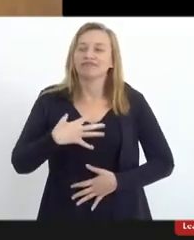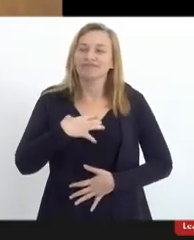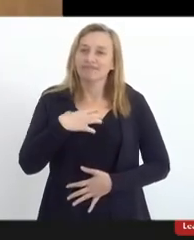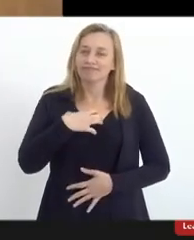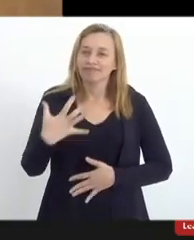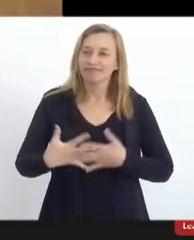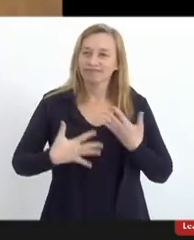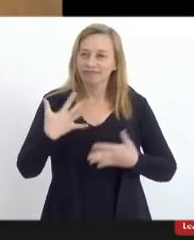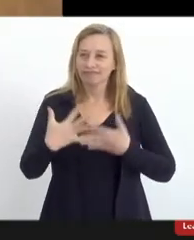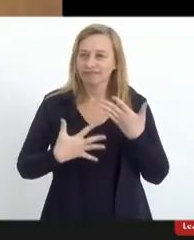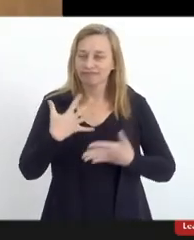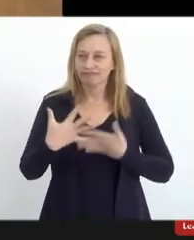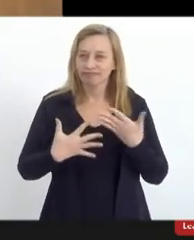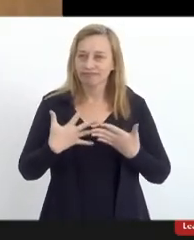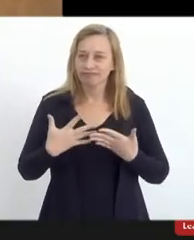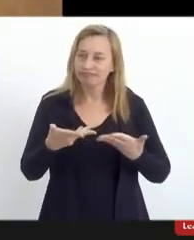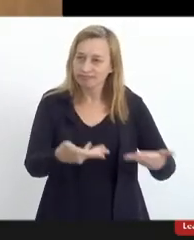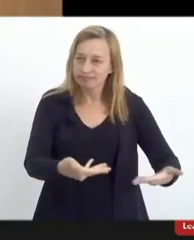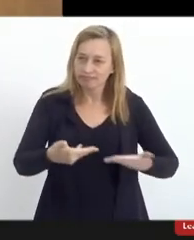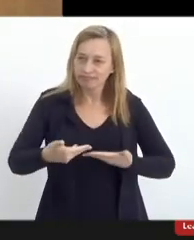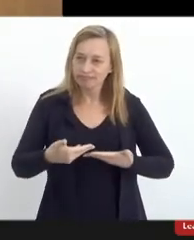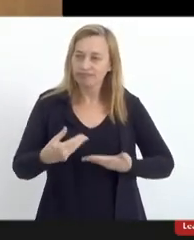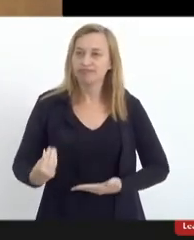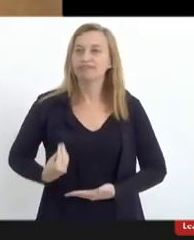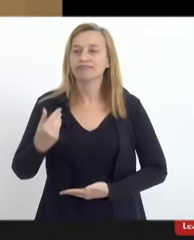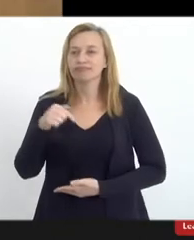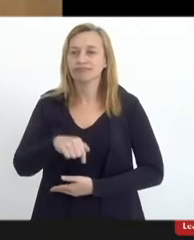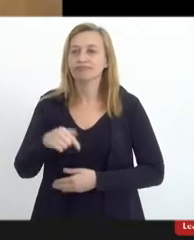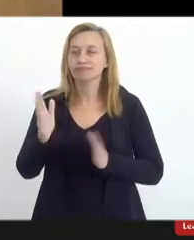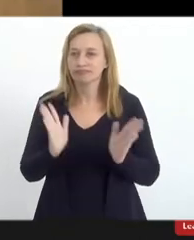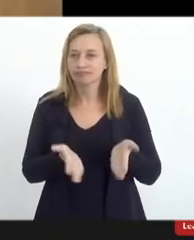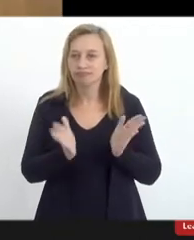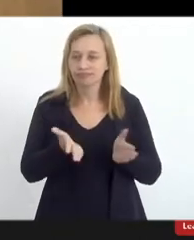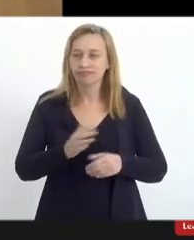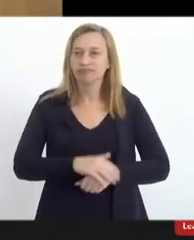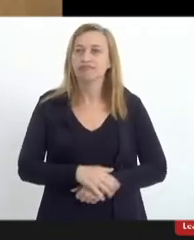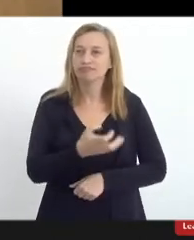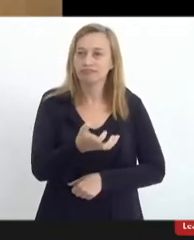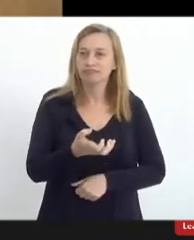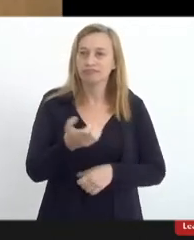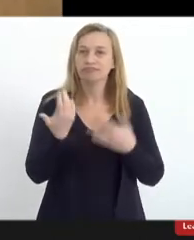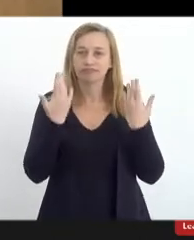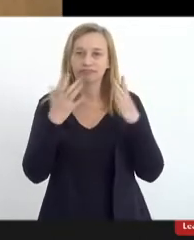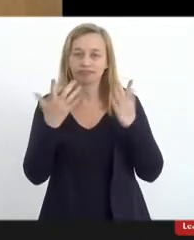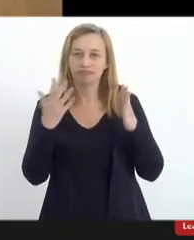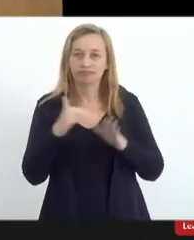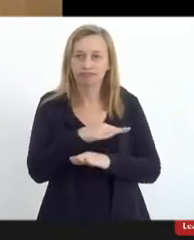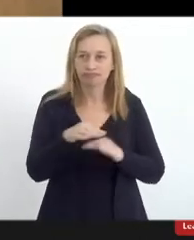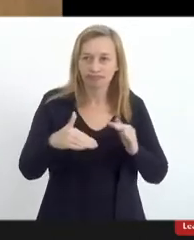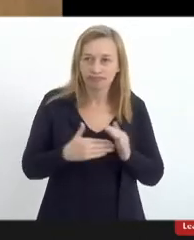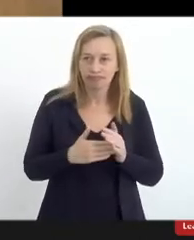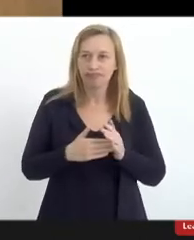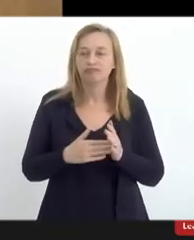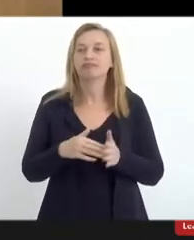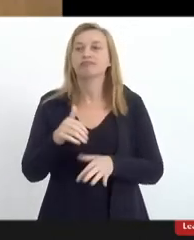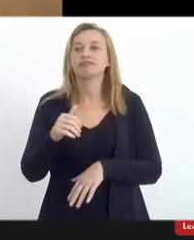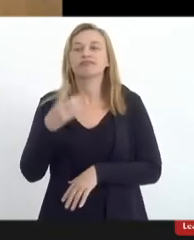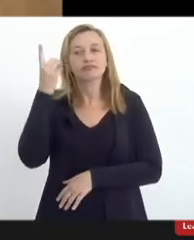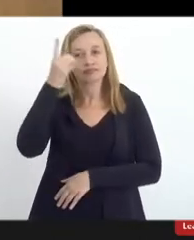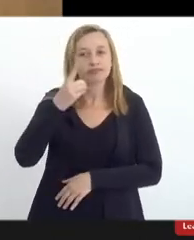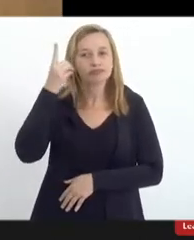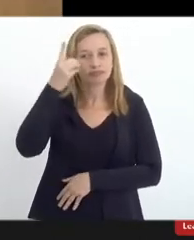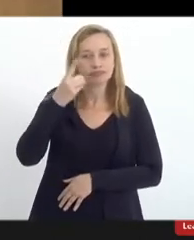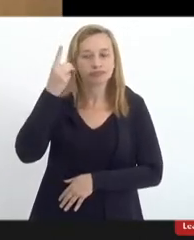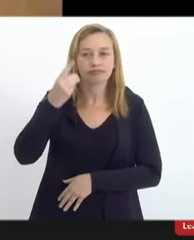honrado, né, de ter sido convidado para estar aqui hoje. Quero saudar a todos, a senhora deputada Marta